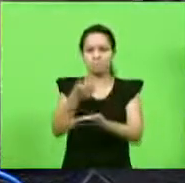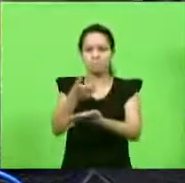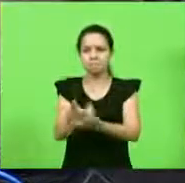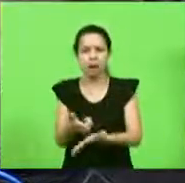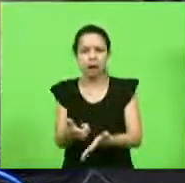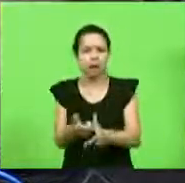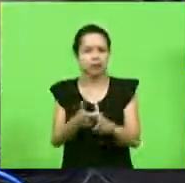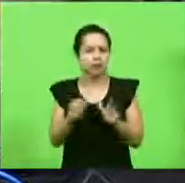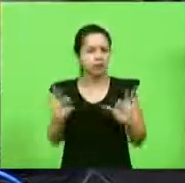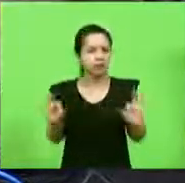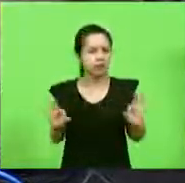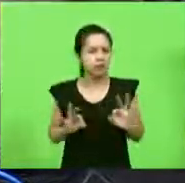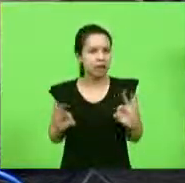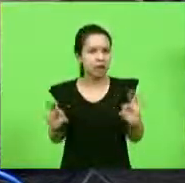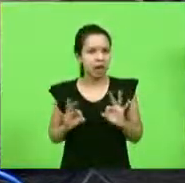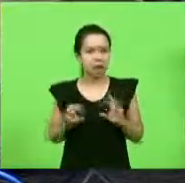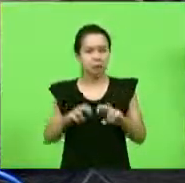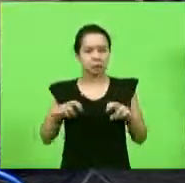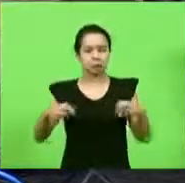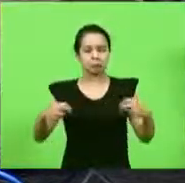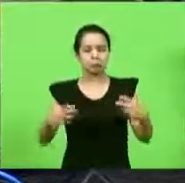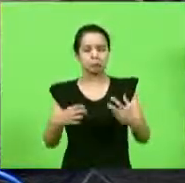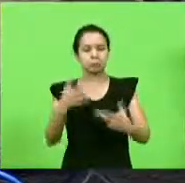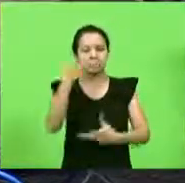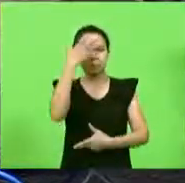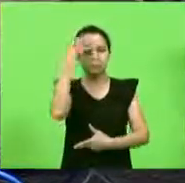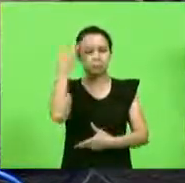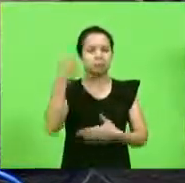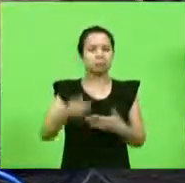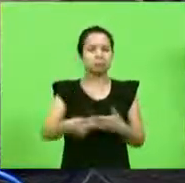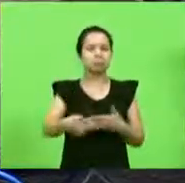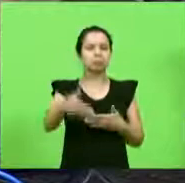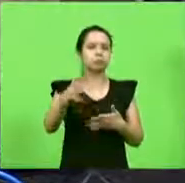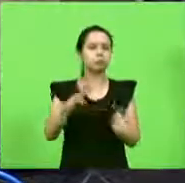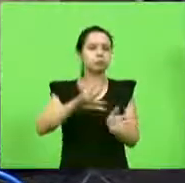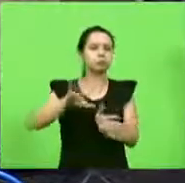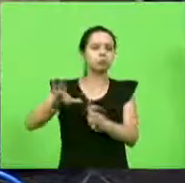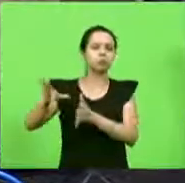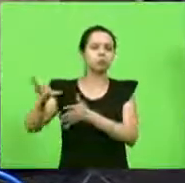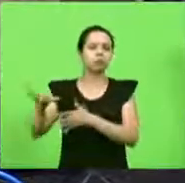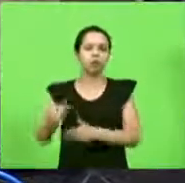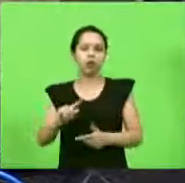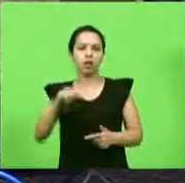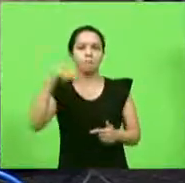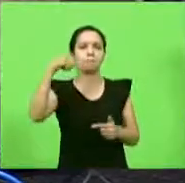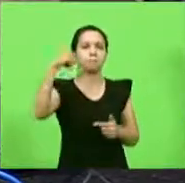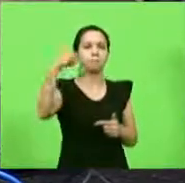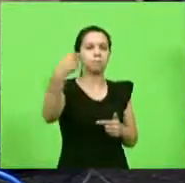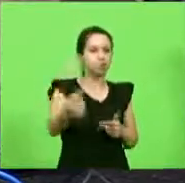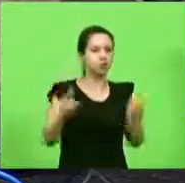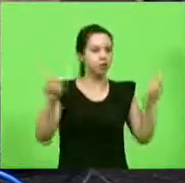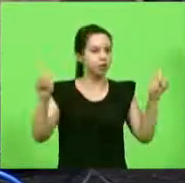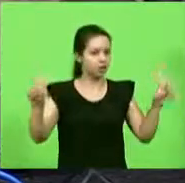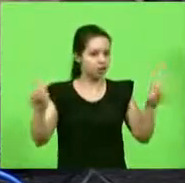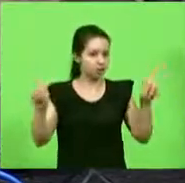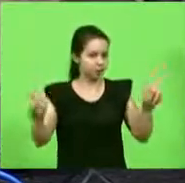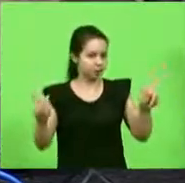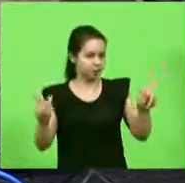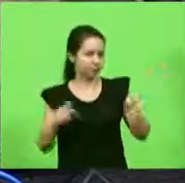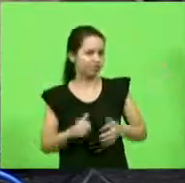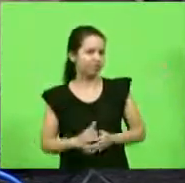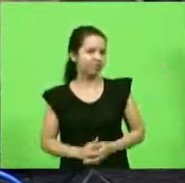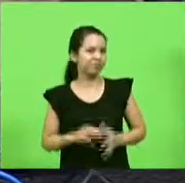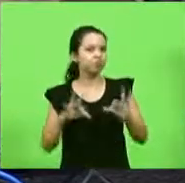É assim, todo mundo senta na mesa, esquece e toca a ficha, toca para frente até a próxima greve. E isso tudo